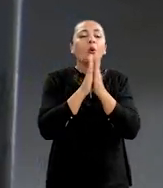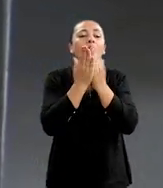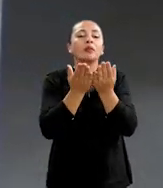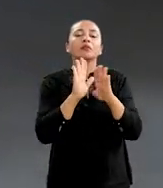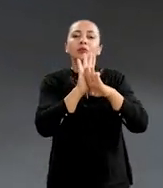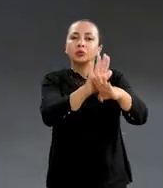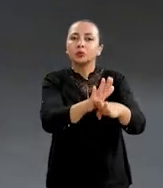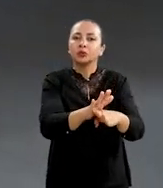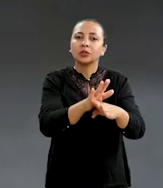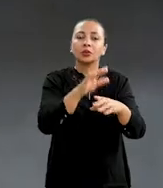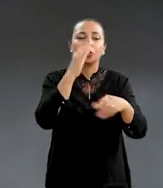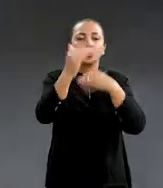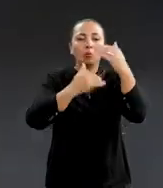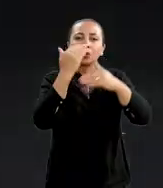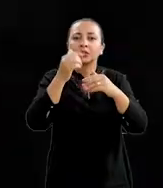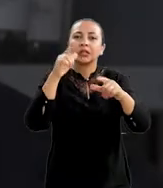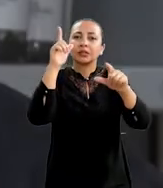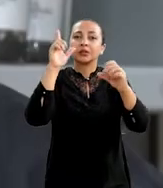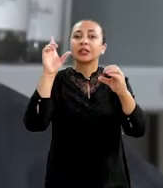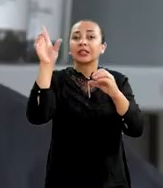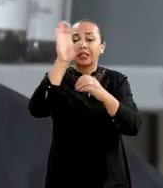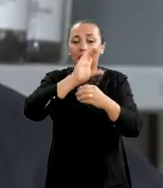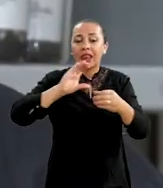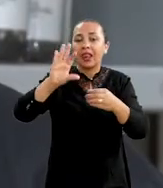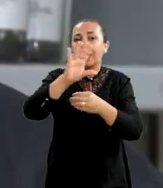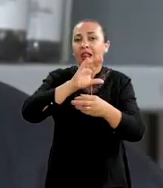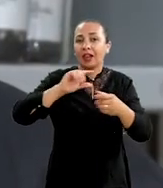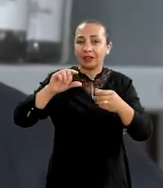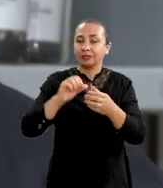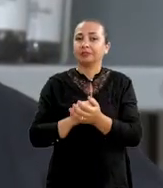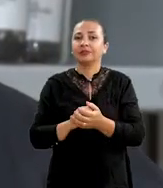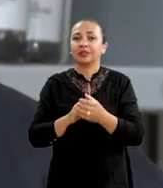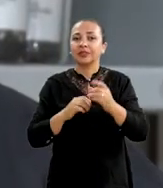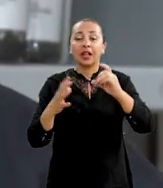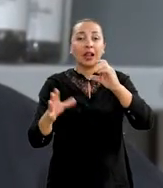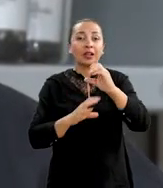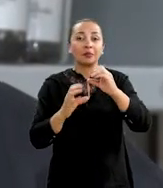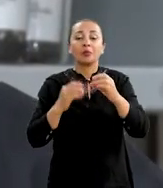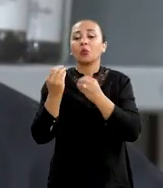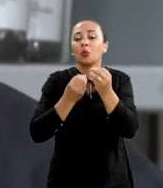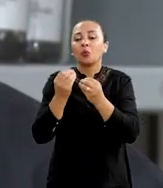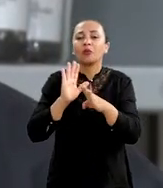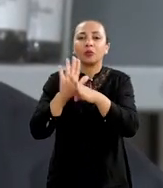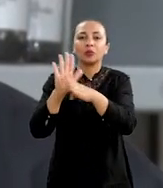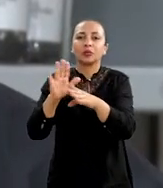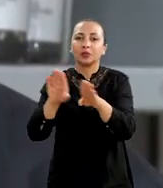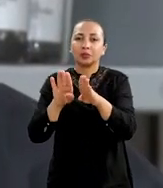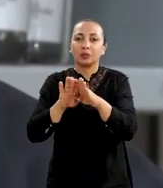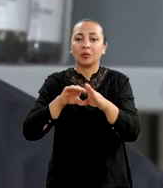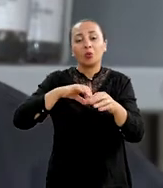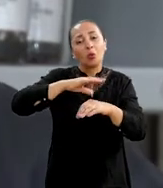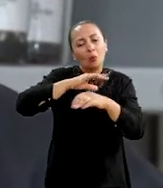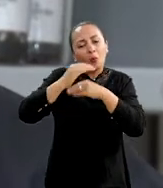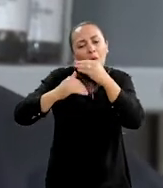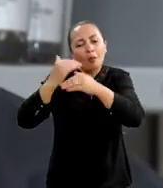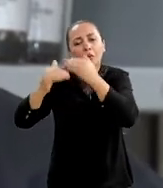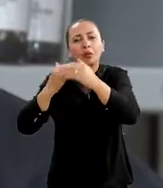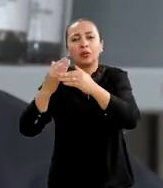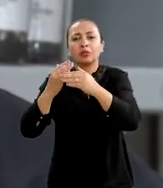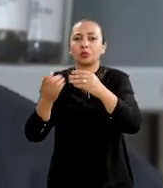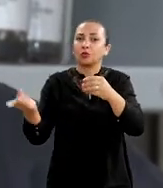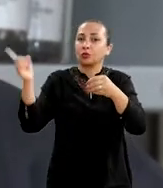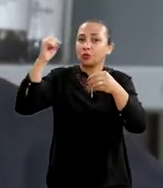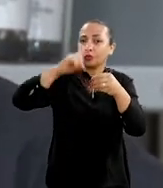letramento deles e quais são as possibilidades que isso vai ajudar ele no processo de reintegração